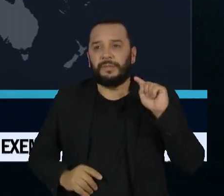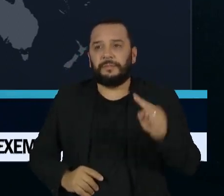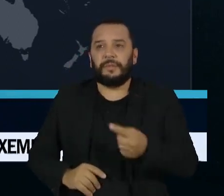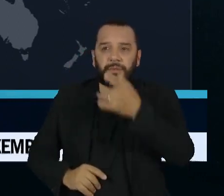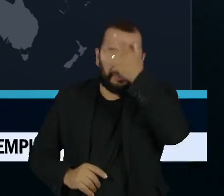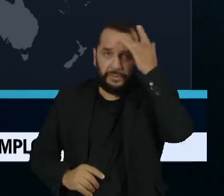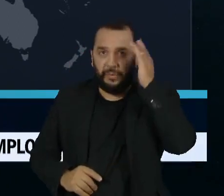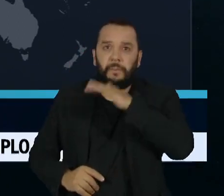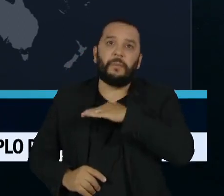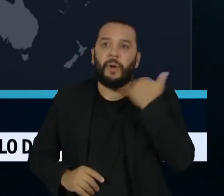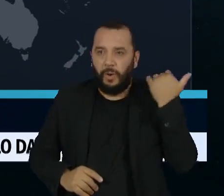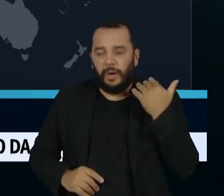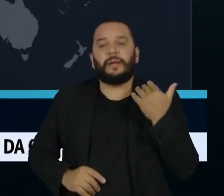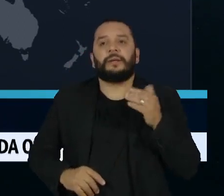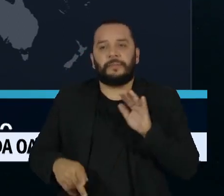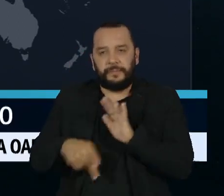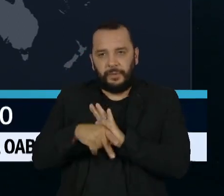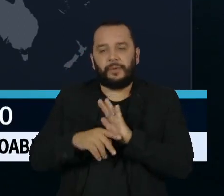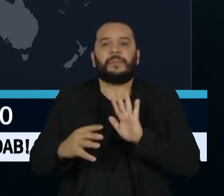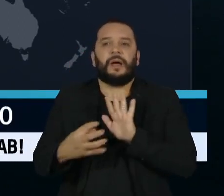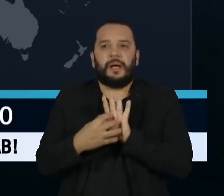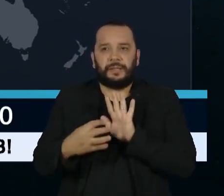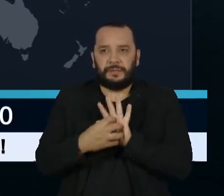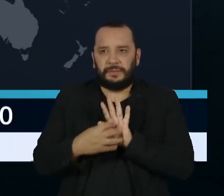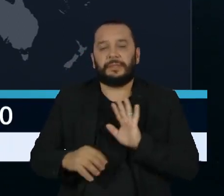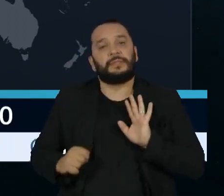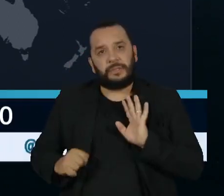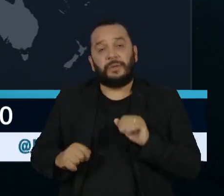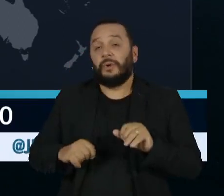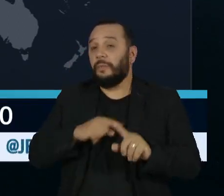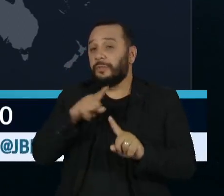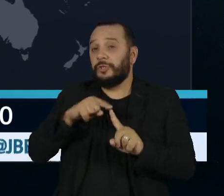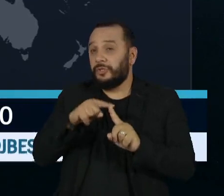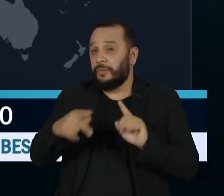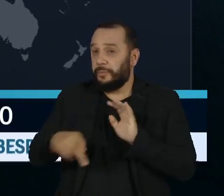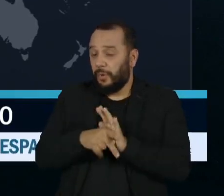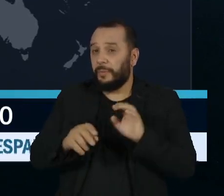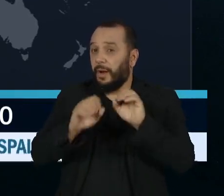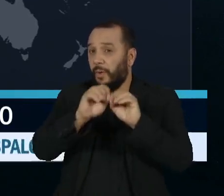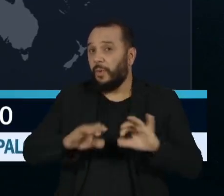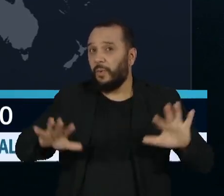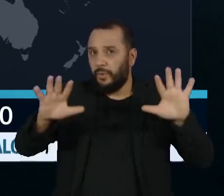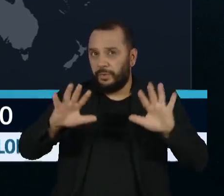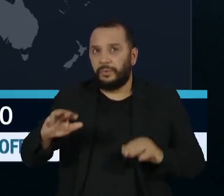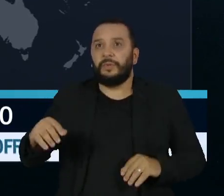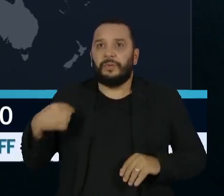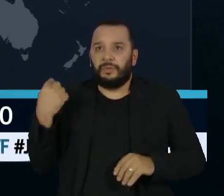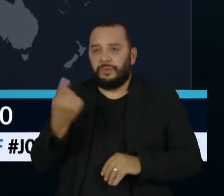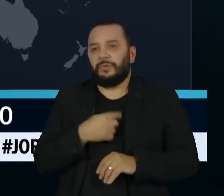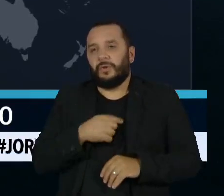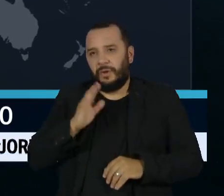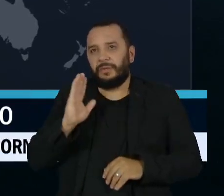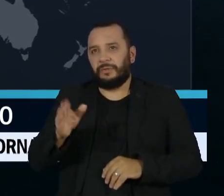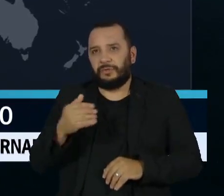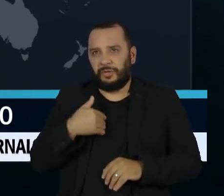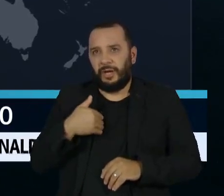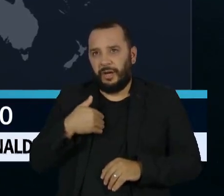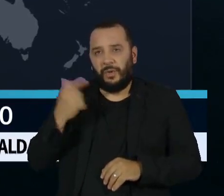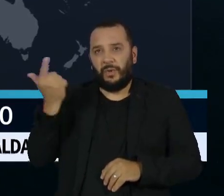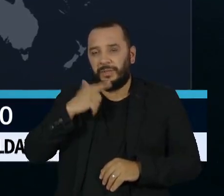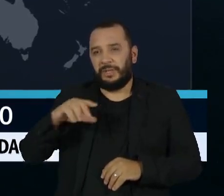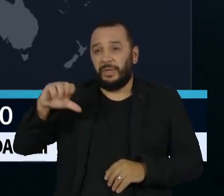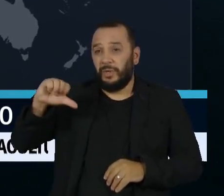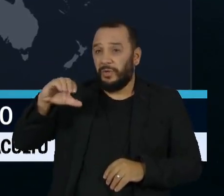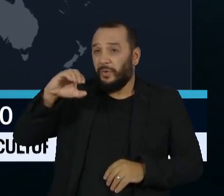morrem de AIDS. E entre os objetivos da ONU, estamos atrás de dois. Só conseguimos identificar 90